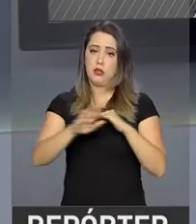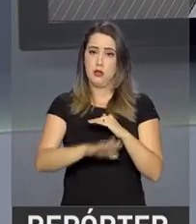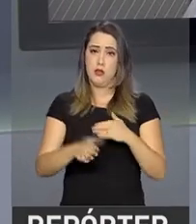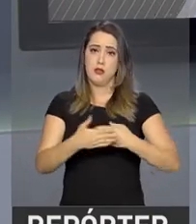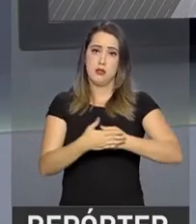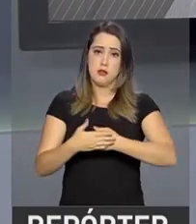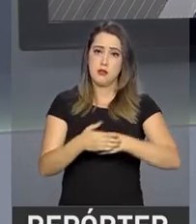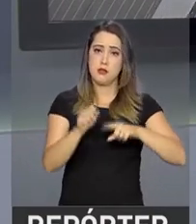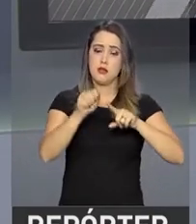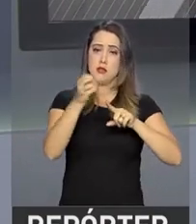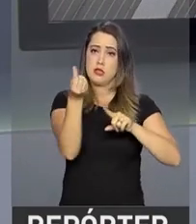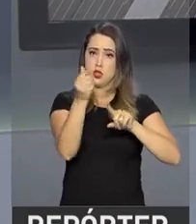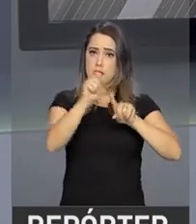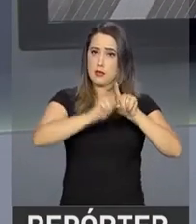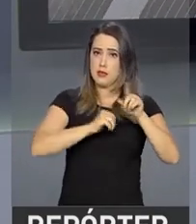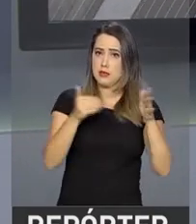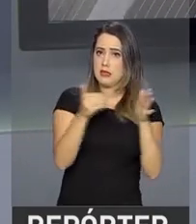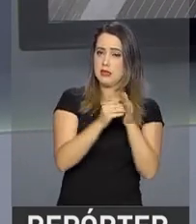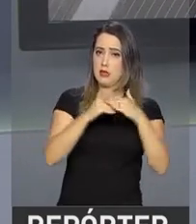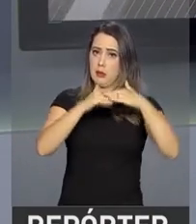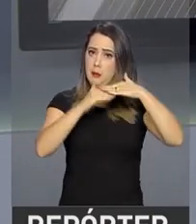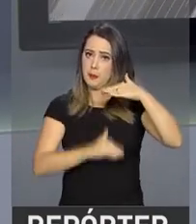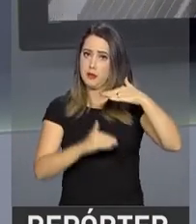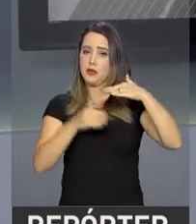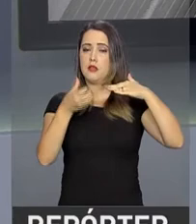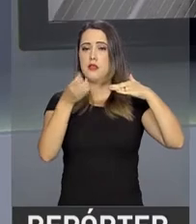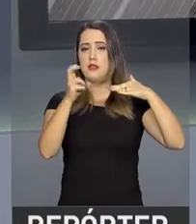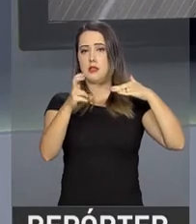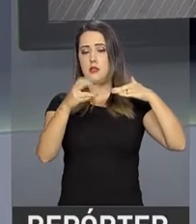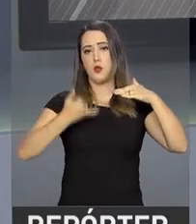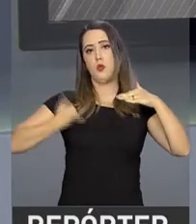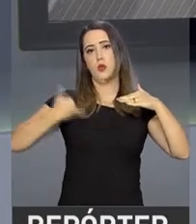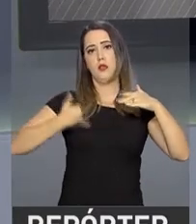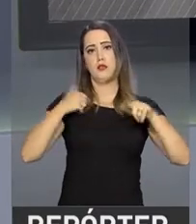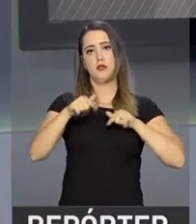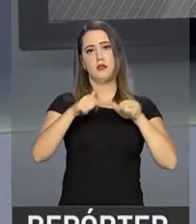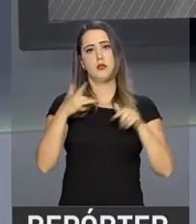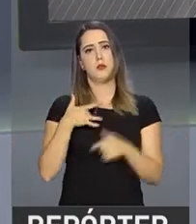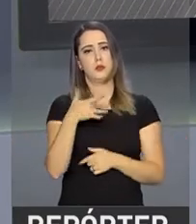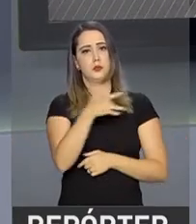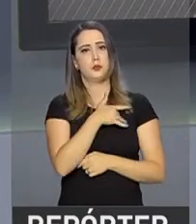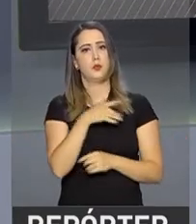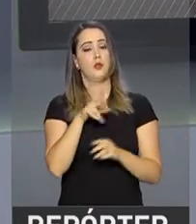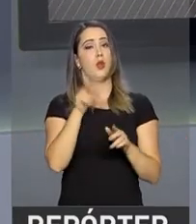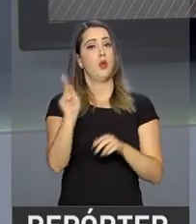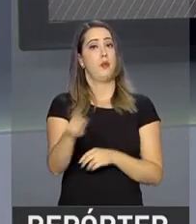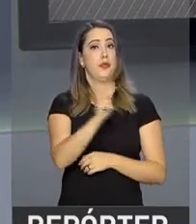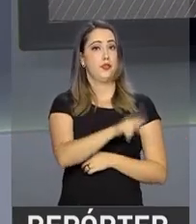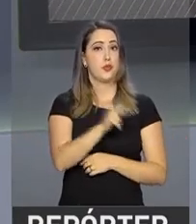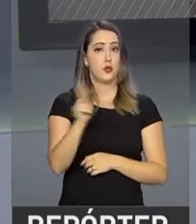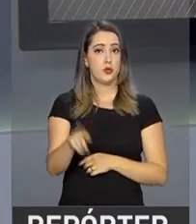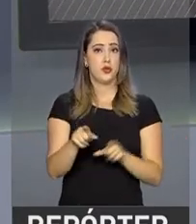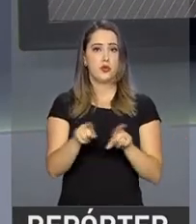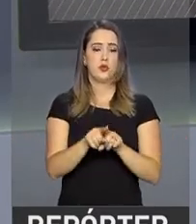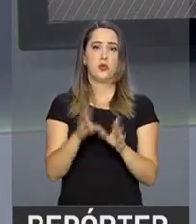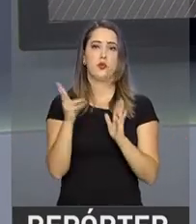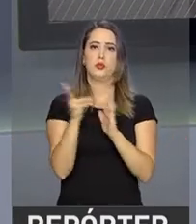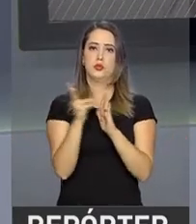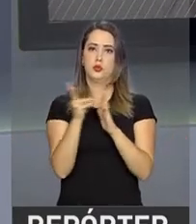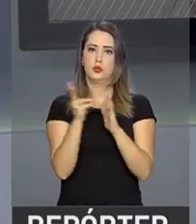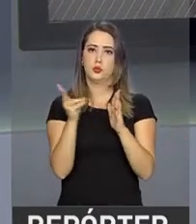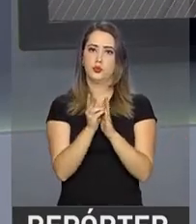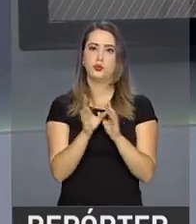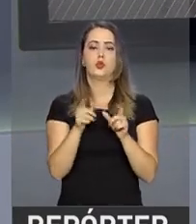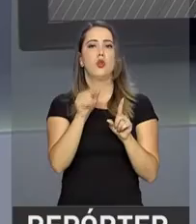meses a menores de cinco anos, trabalhadores da saúde, professores das redes pública e privada, povos indígenas, gestantes e